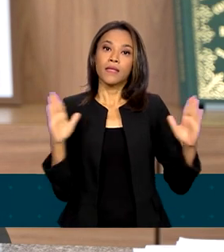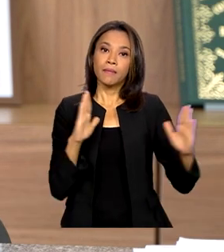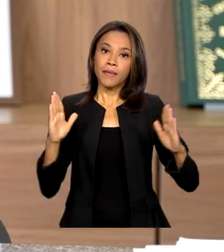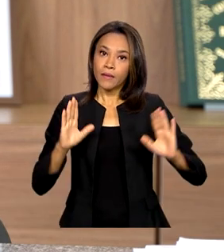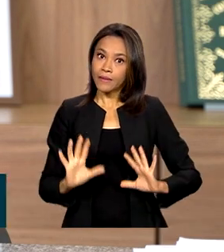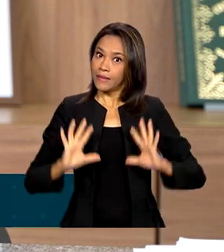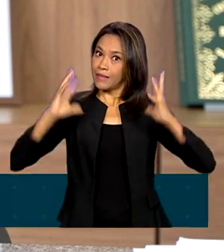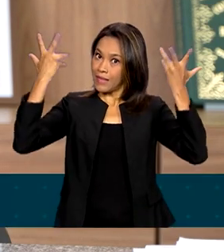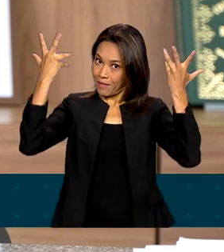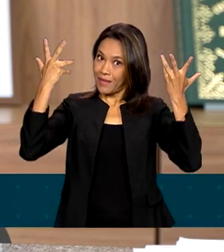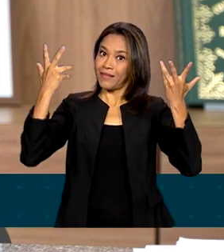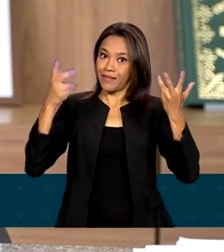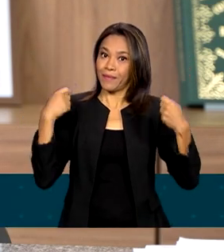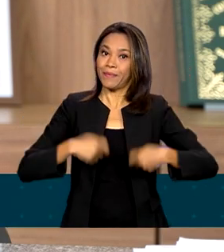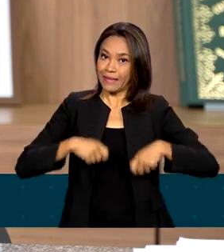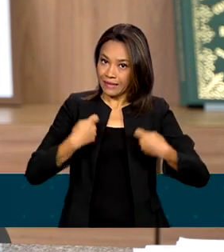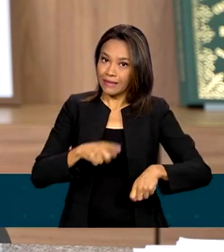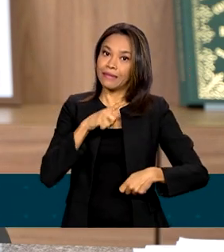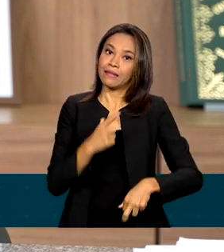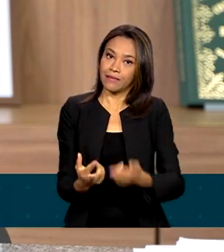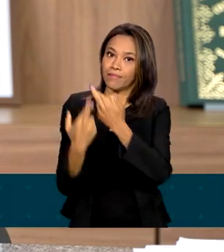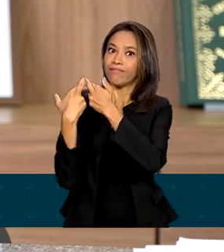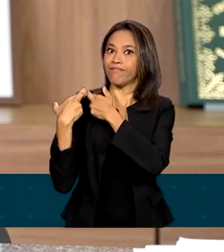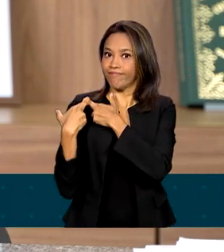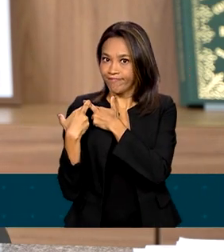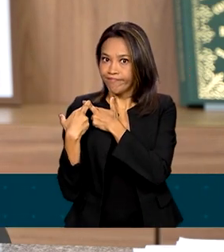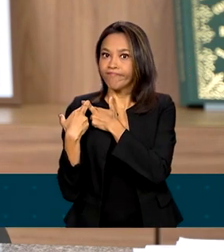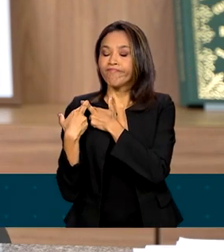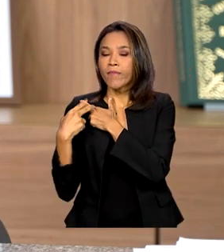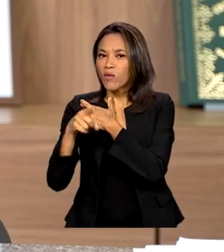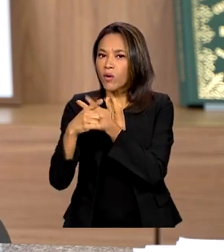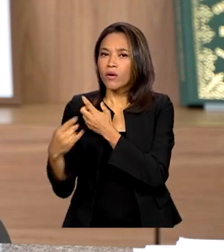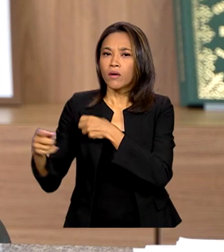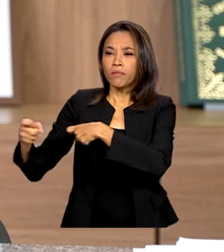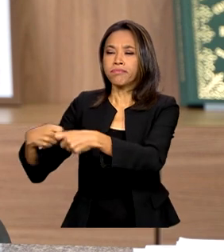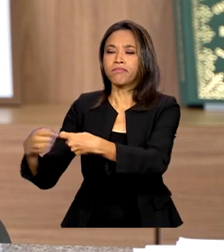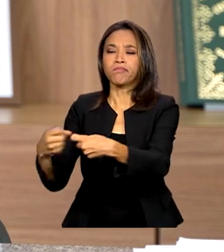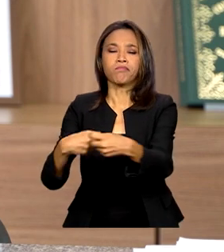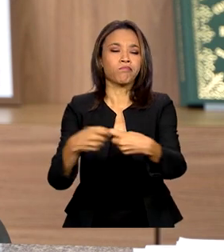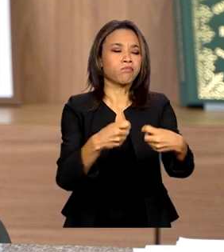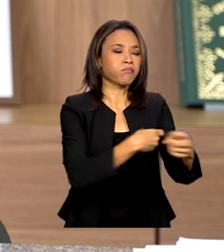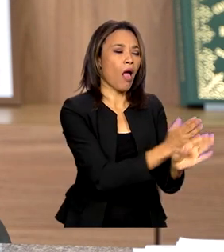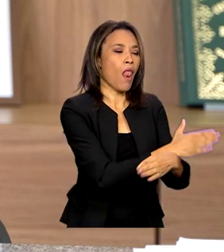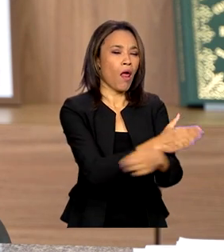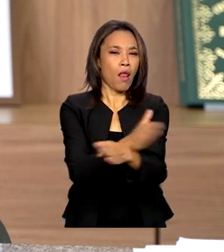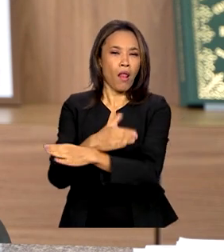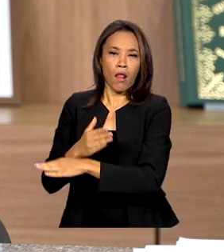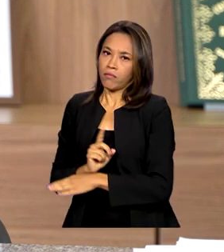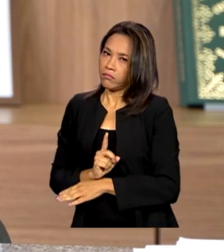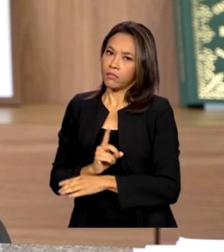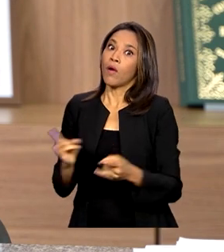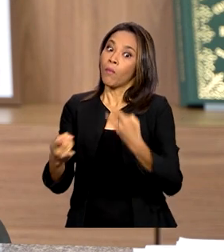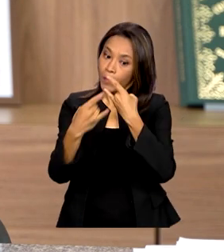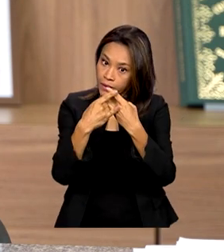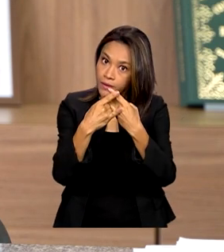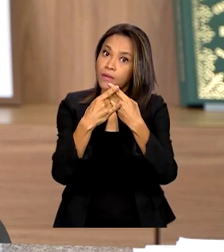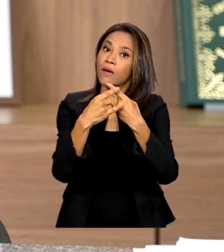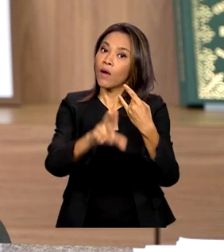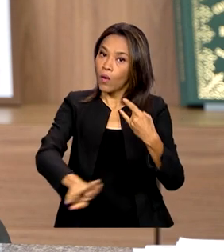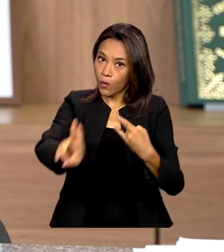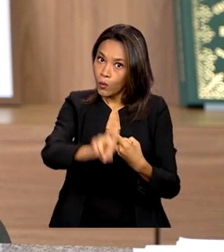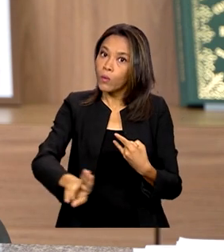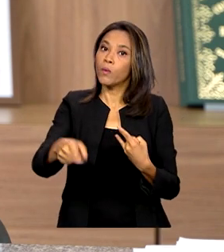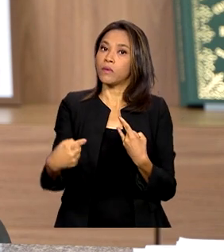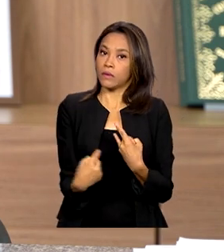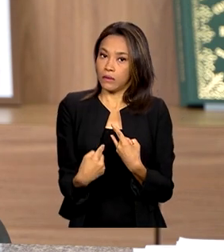precisamos ter responsabilidade. Não faça sexo sem proteção. Use camisinha. Não